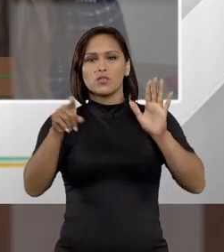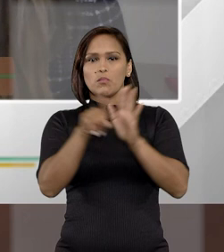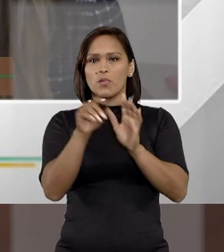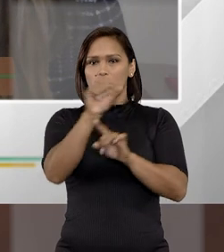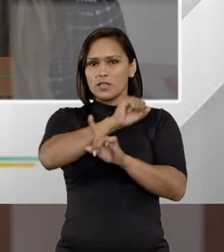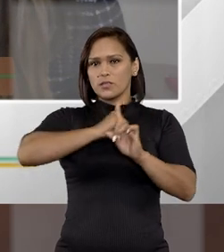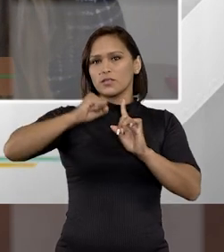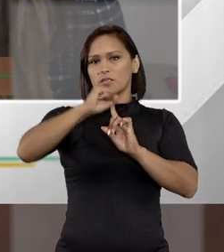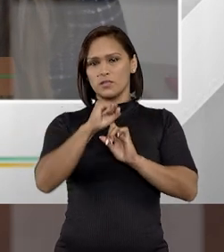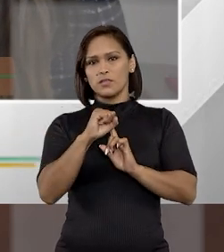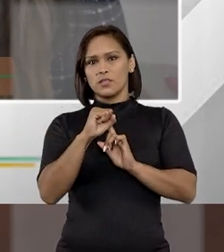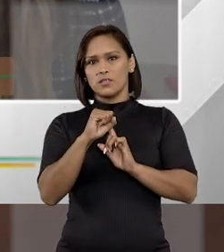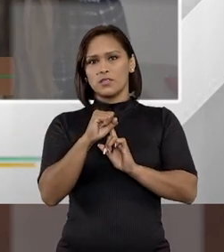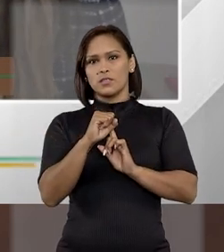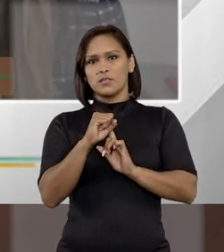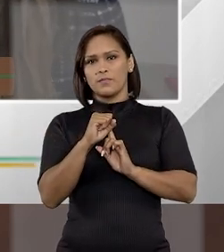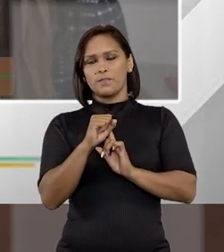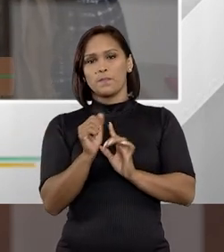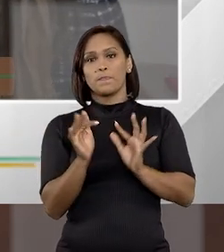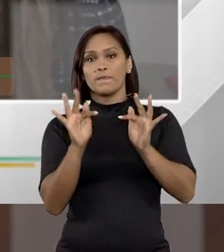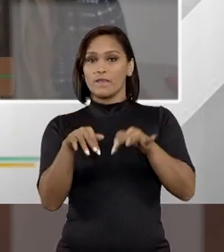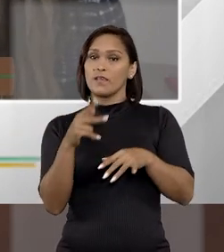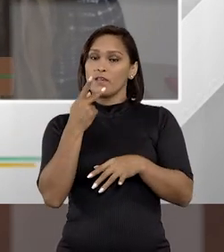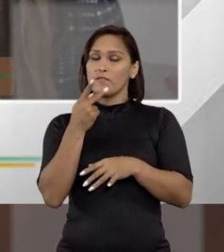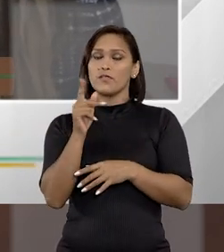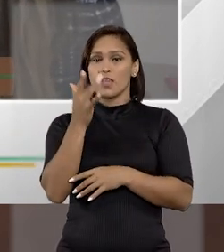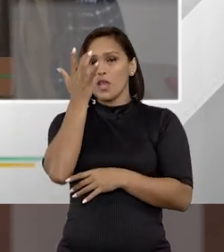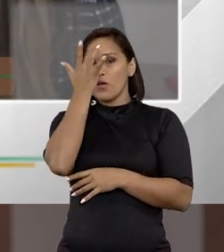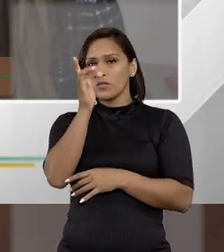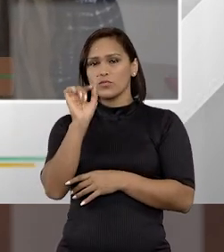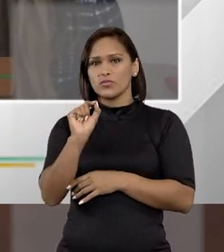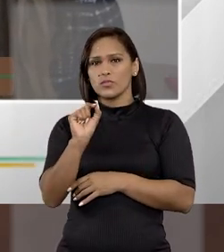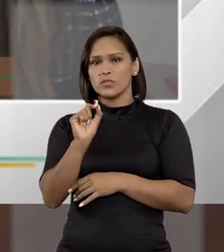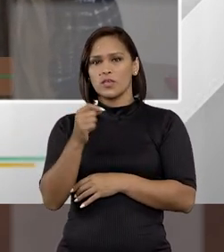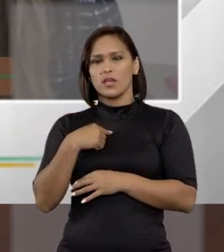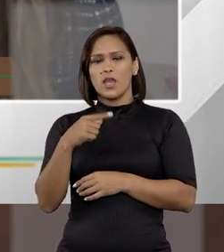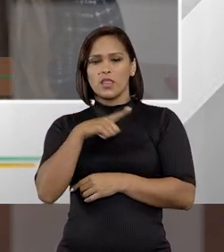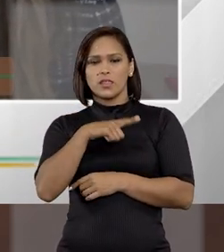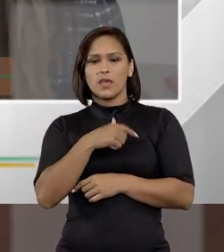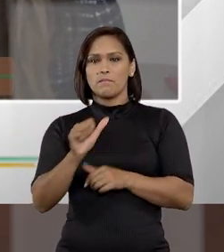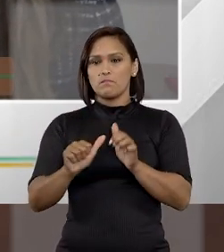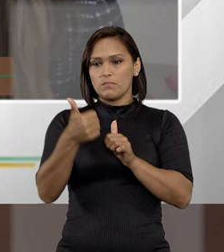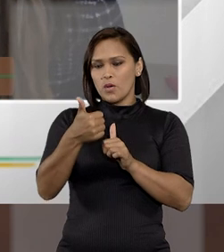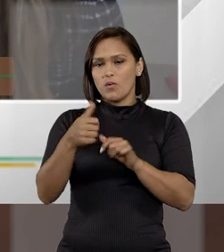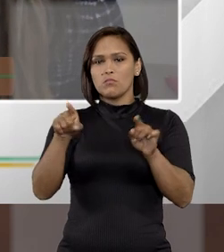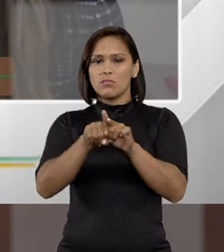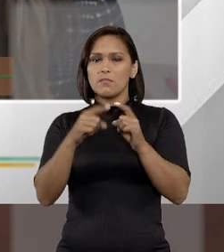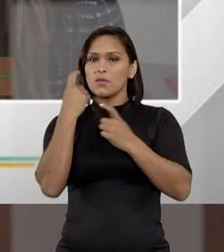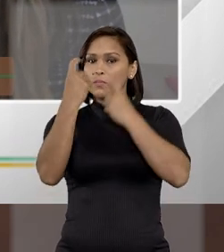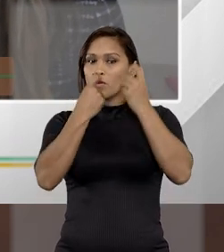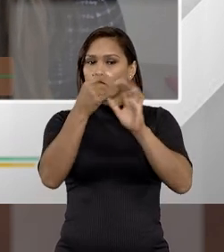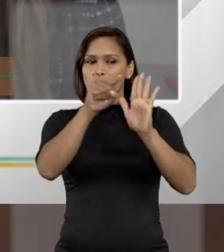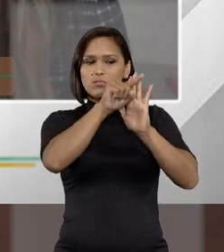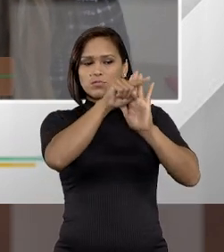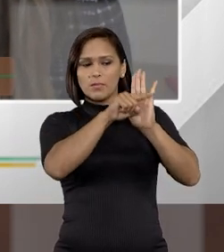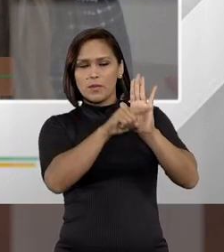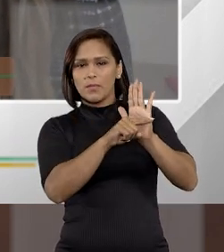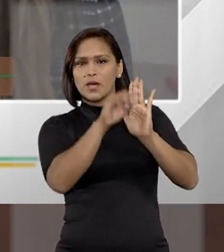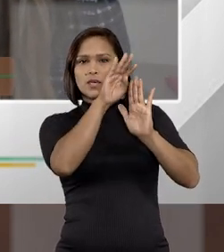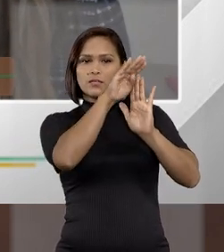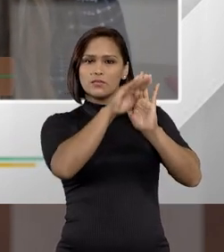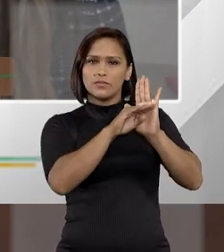para a sociedade, enfim, é isso, eu acho que a gente tem muitos aspectos positivos, mas me preocupa